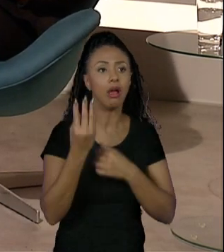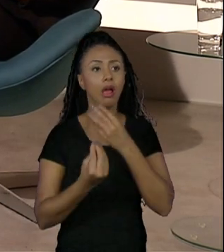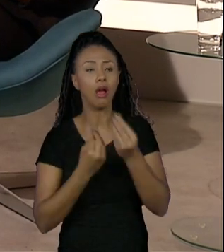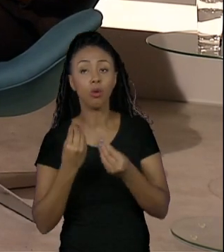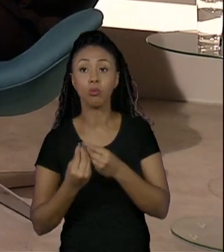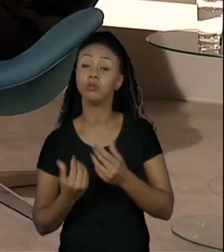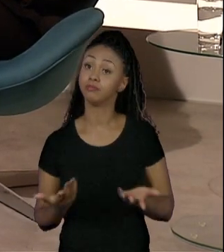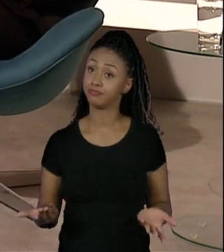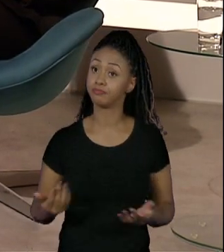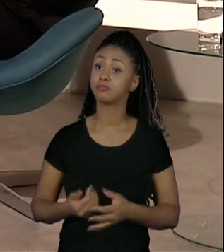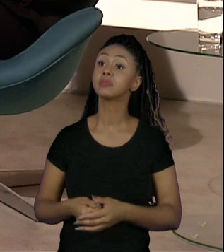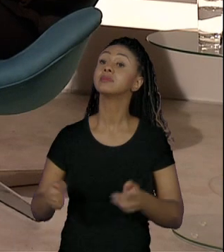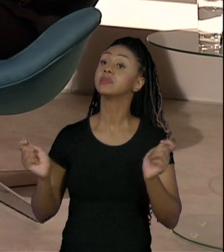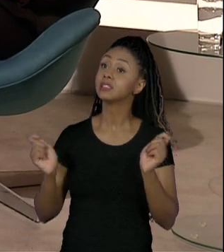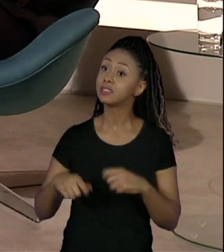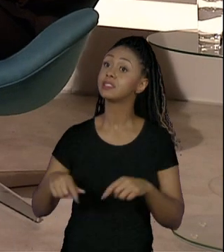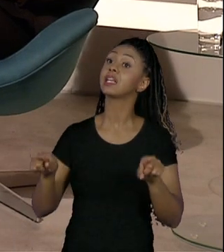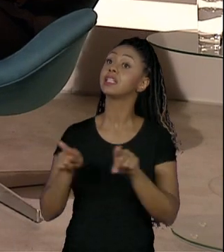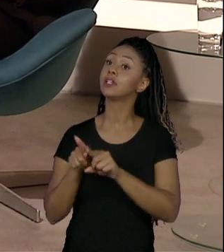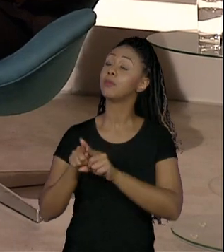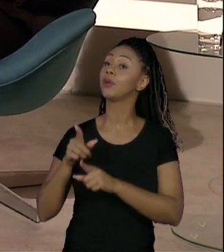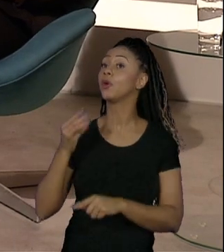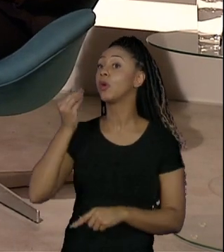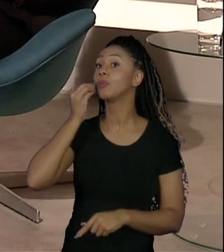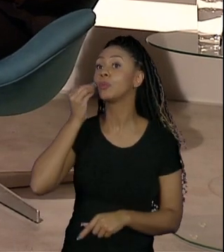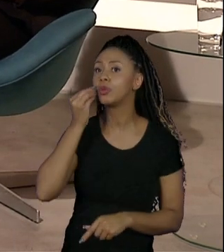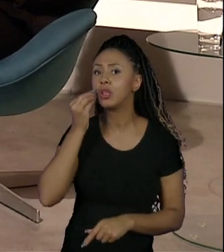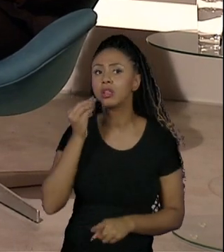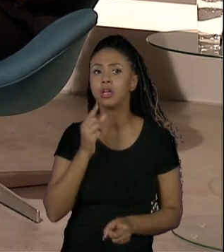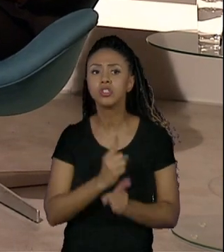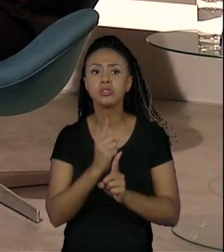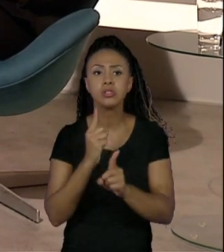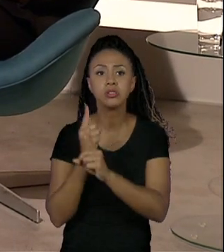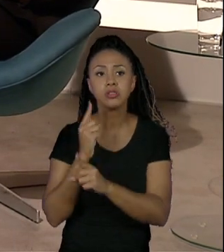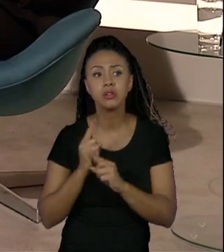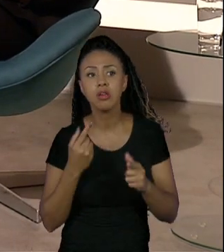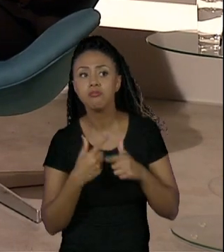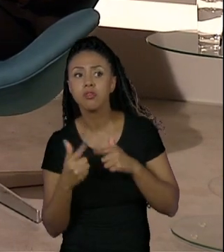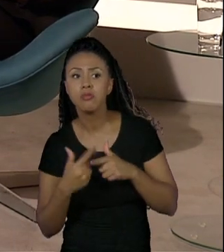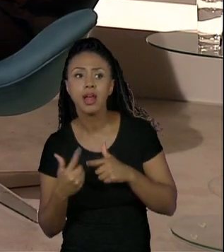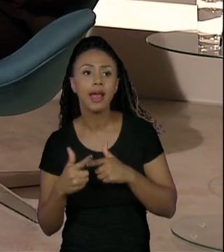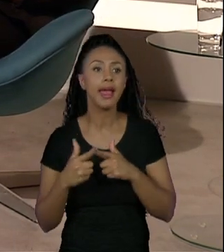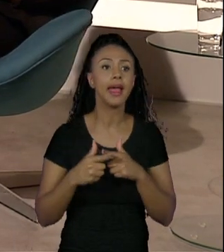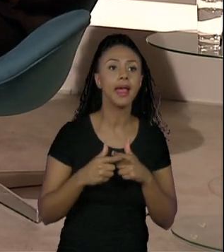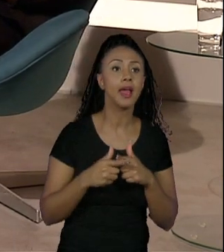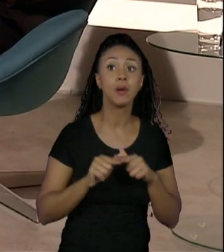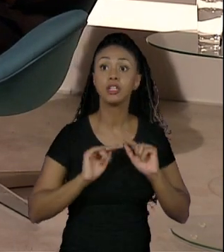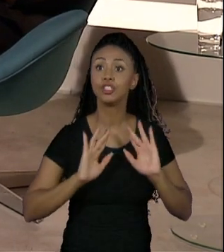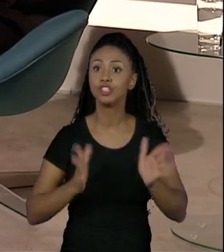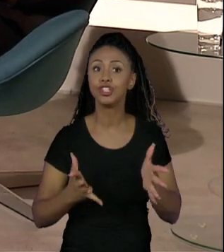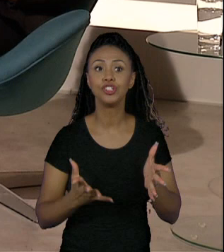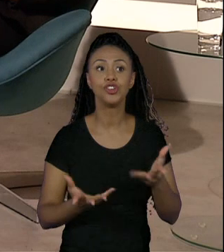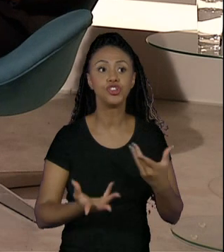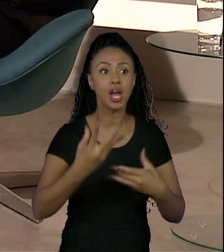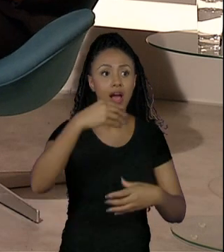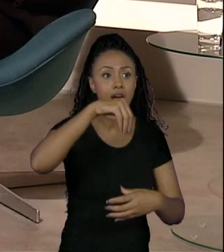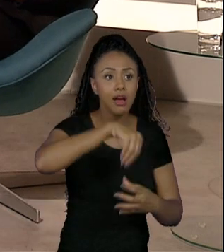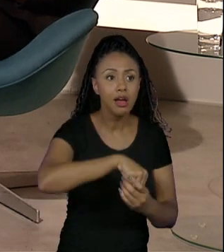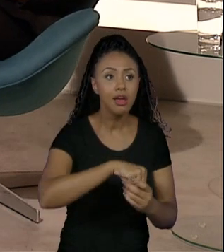E o estágio também pode ser uma boa oportunidade para ele identificar esses problemas. Estando ali inserido dentro de uma